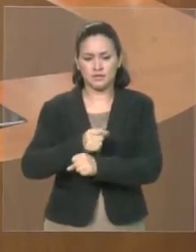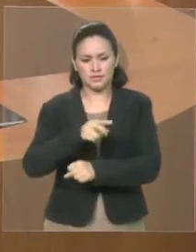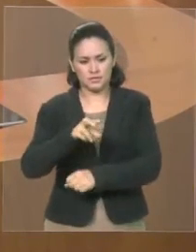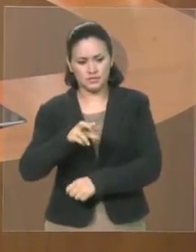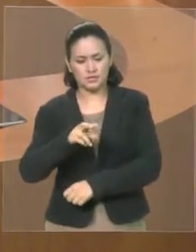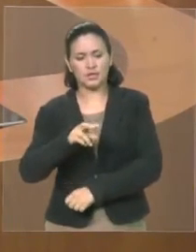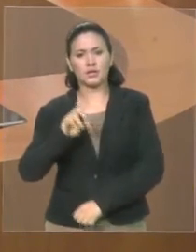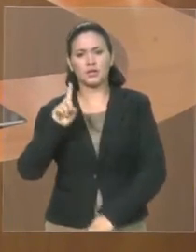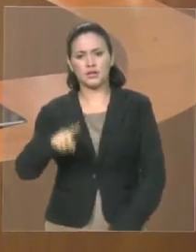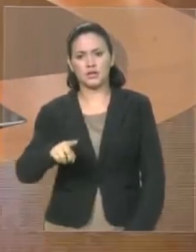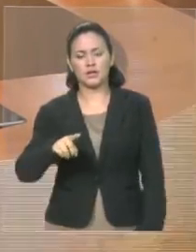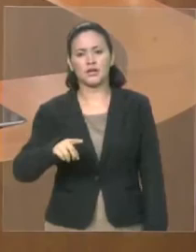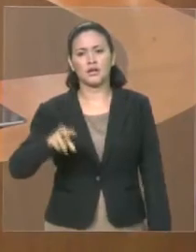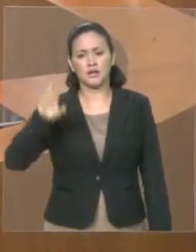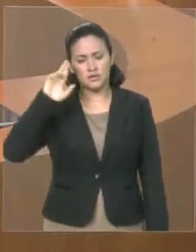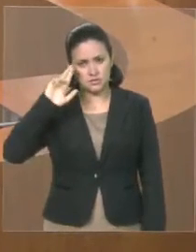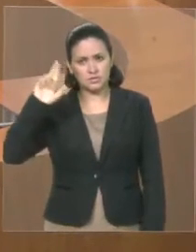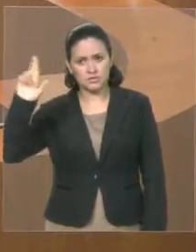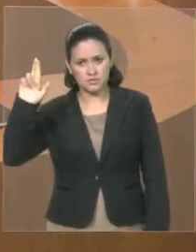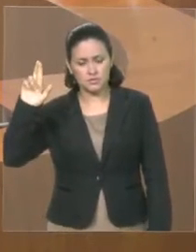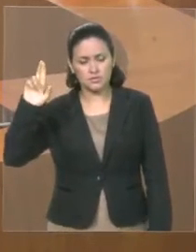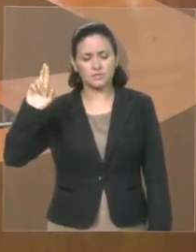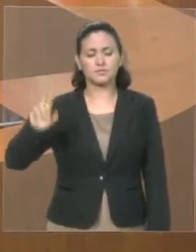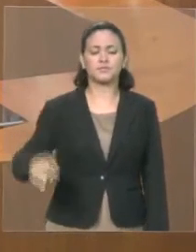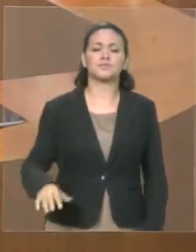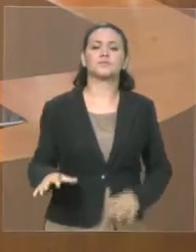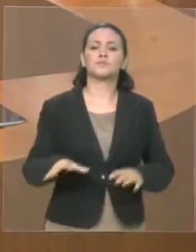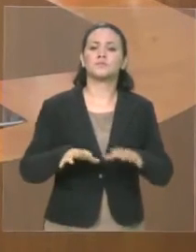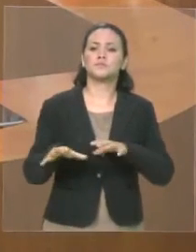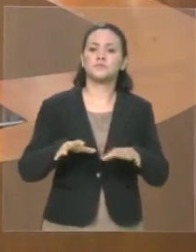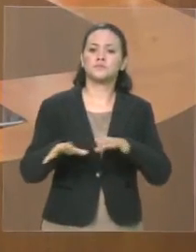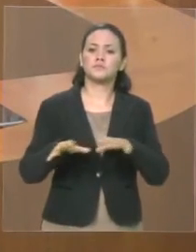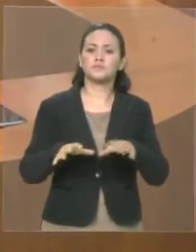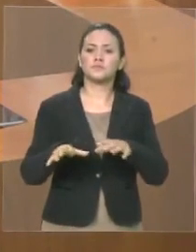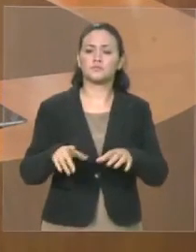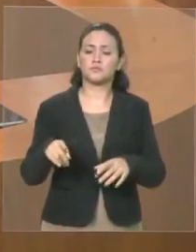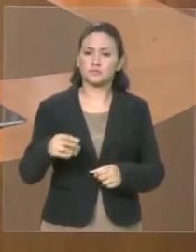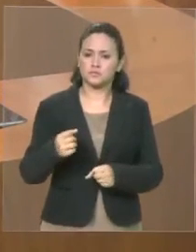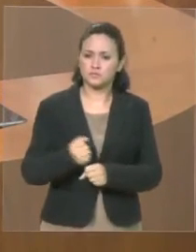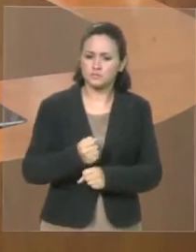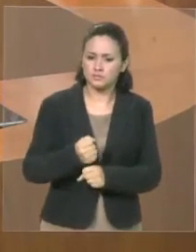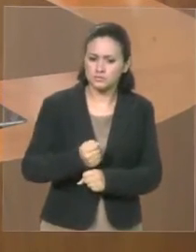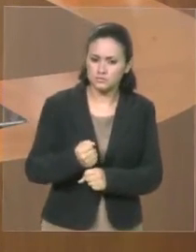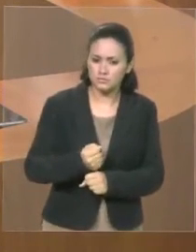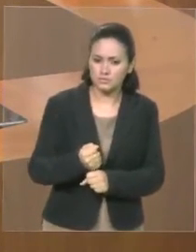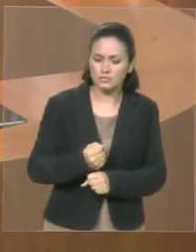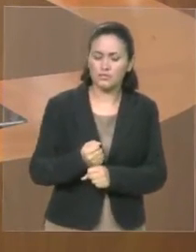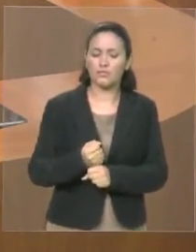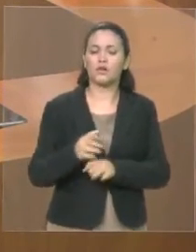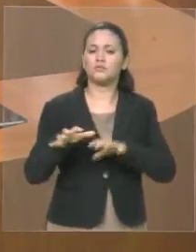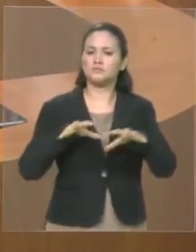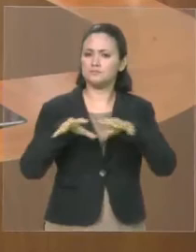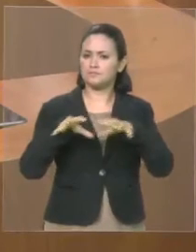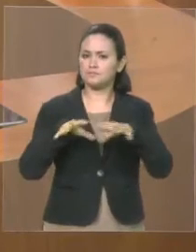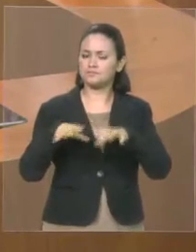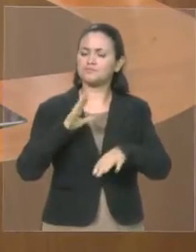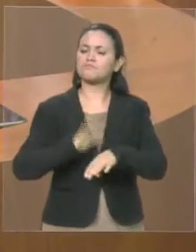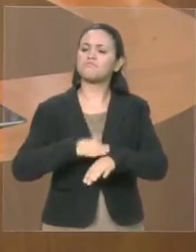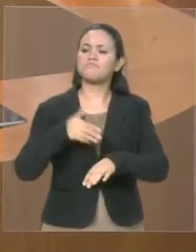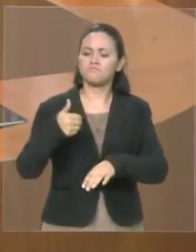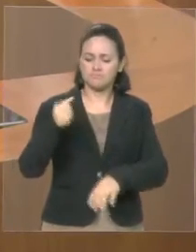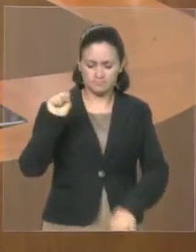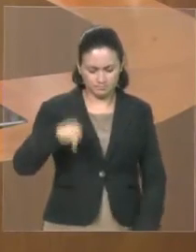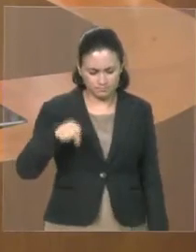nesses anos, claro que o Sampaio melhorou. Teve um momento que o